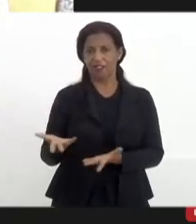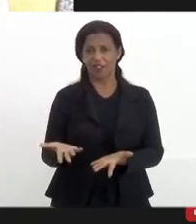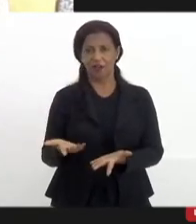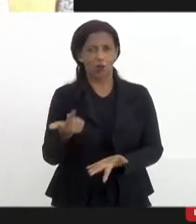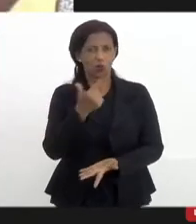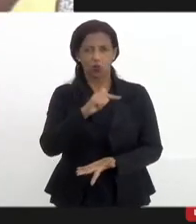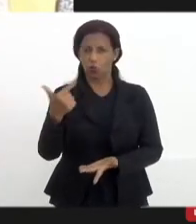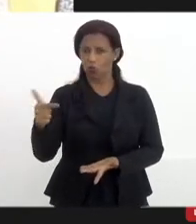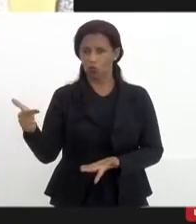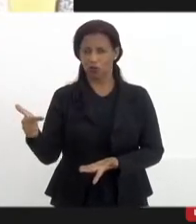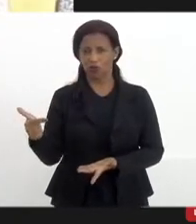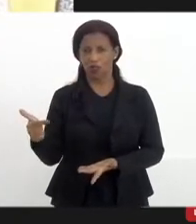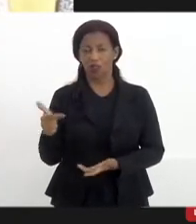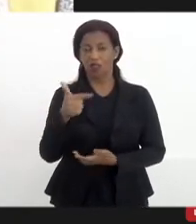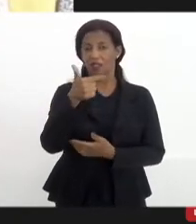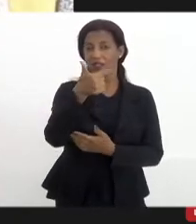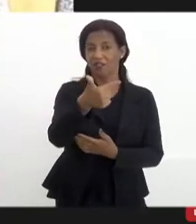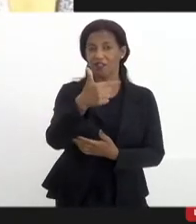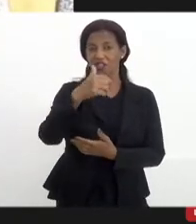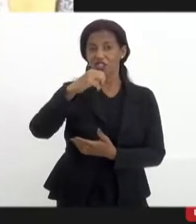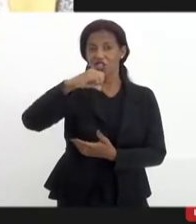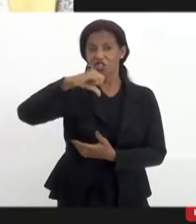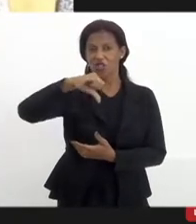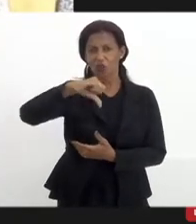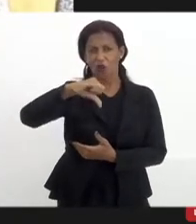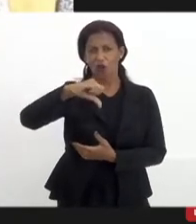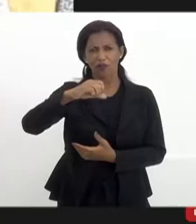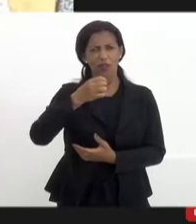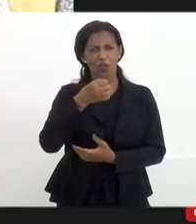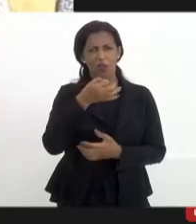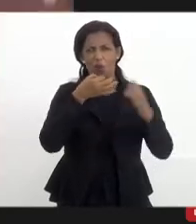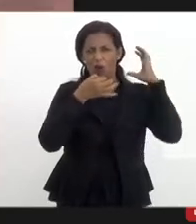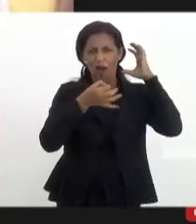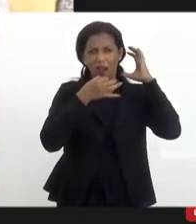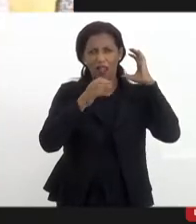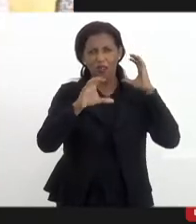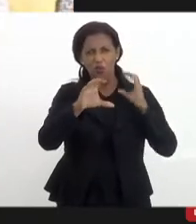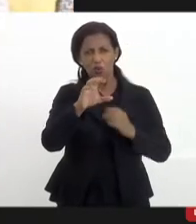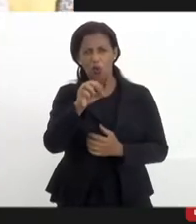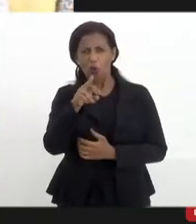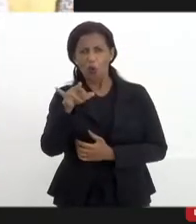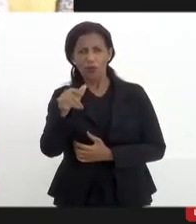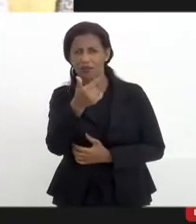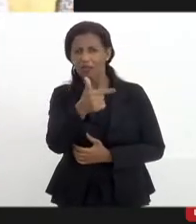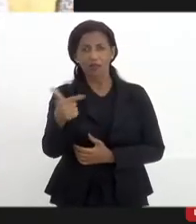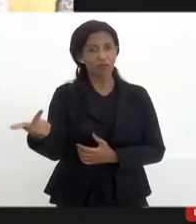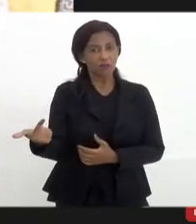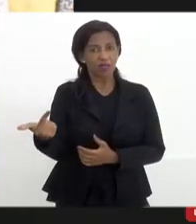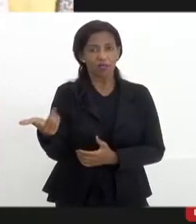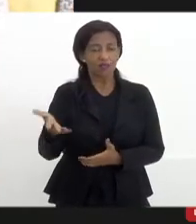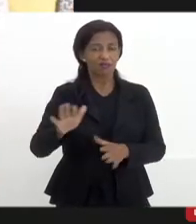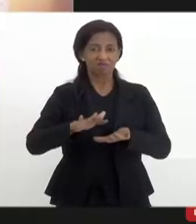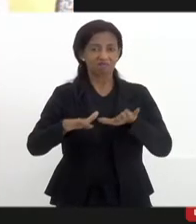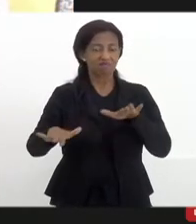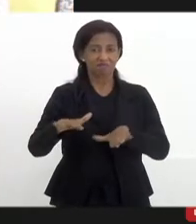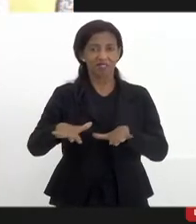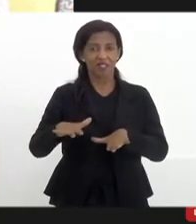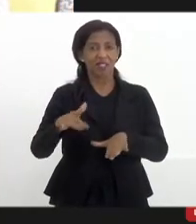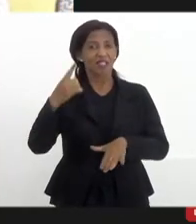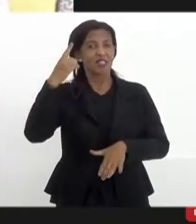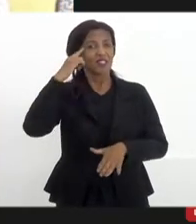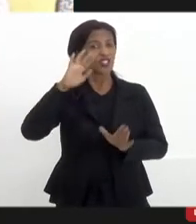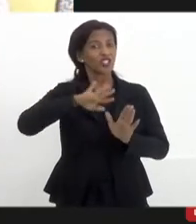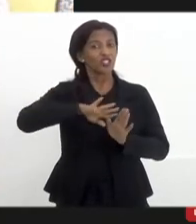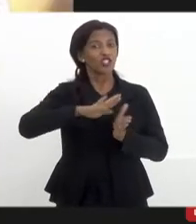tem alguma coisa errada aí, tem 29 municípios sem rádio comunitária. Isso sem pensar numa mega cidade de Rio de Janeiro, sem pensar na Baixada